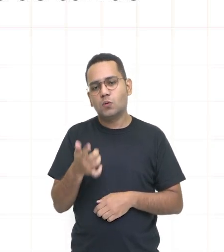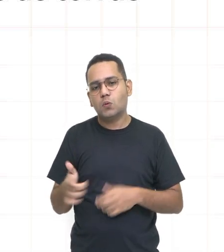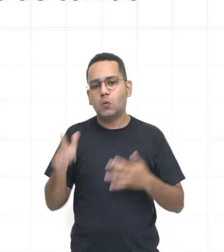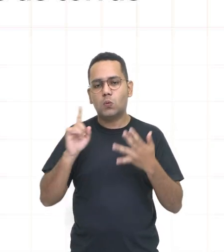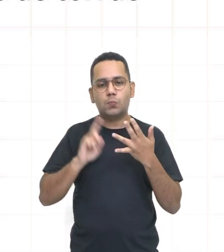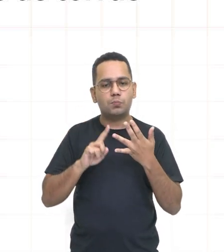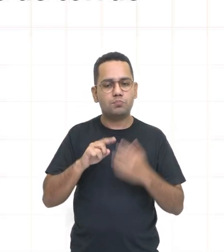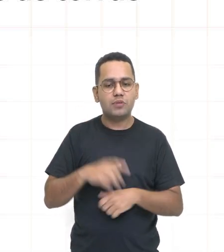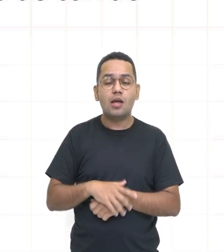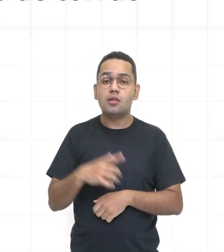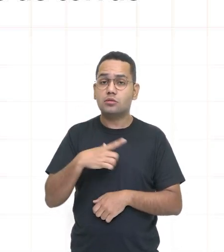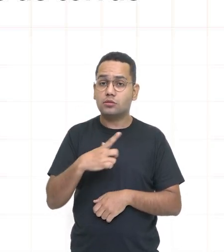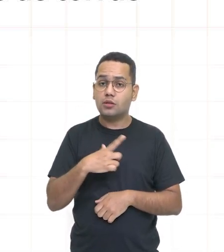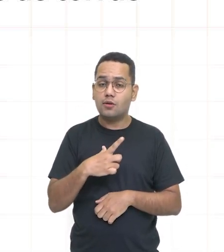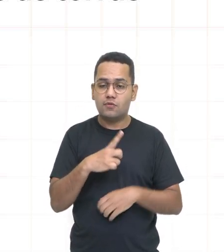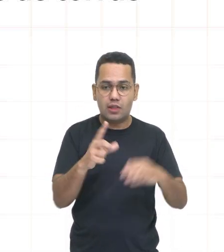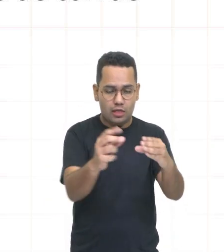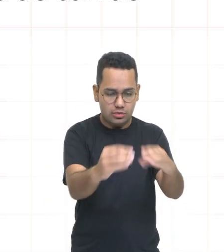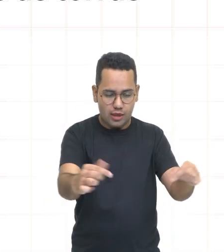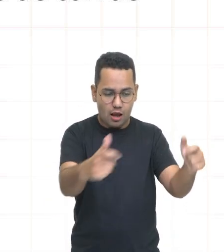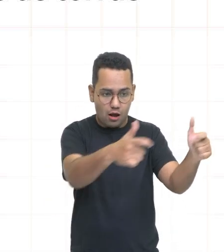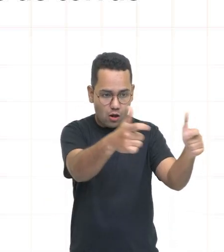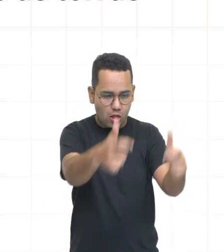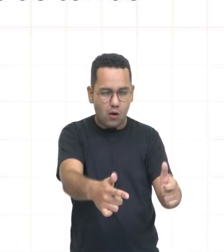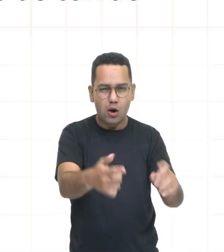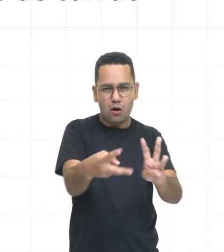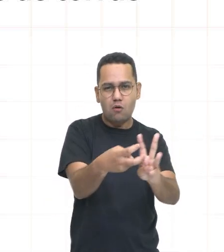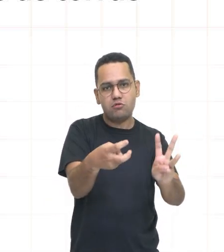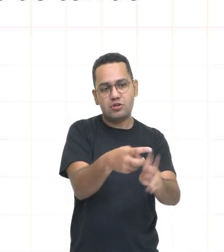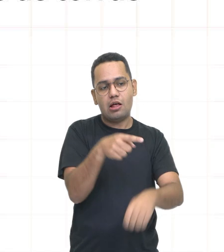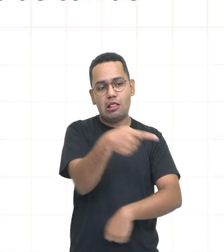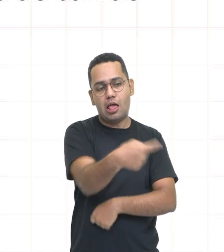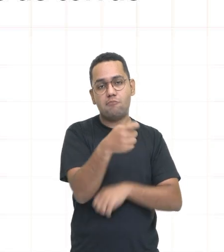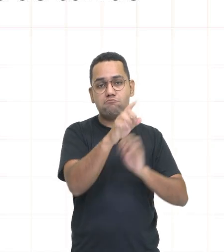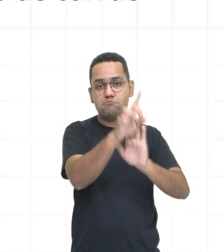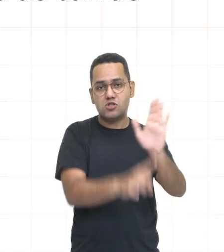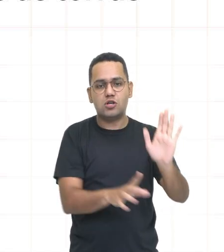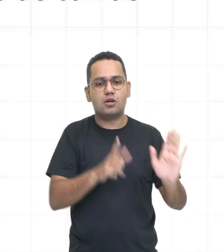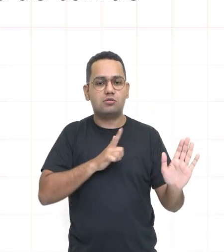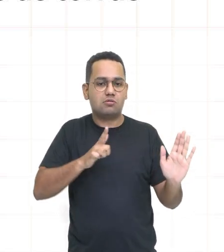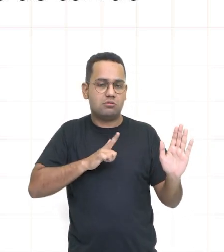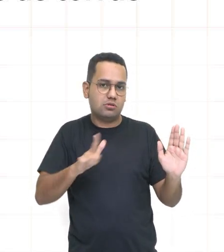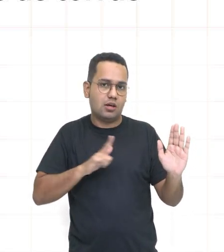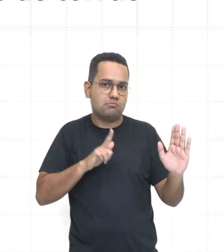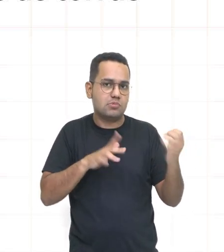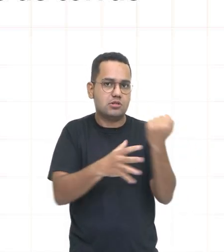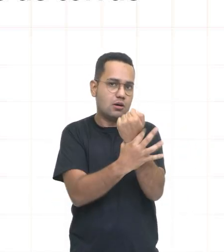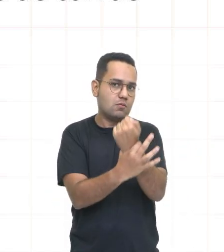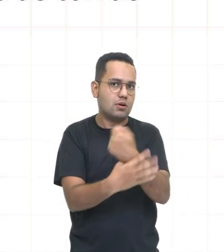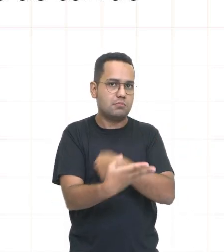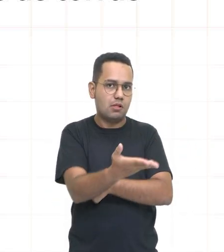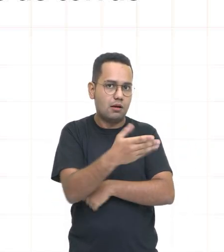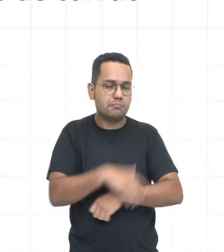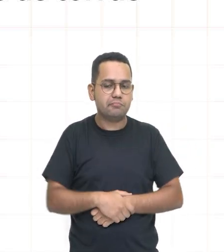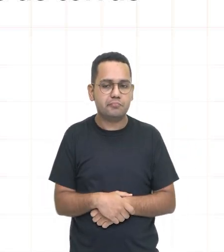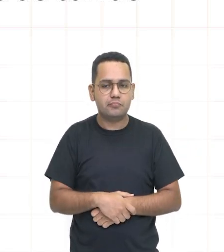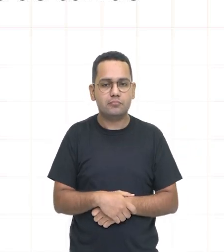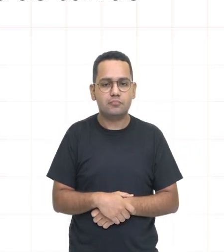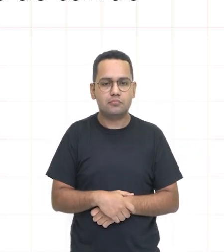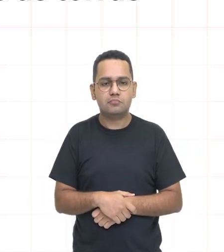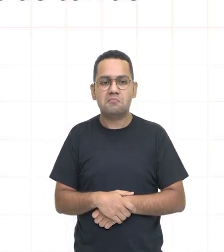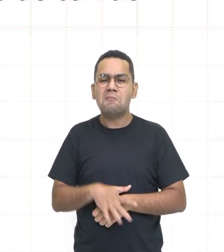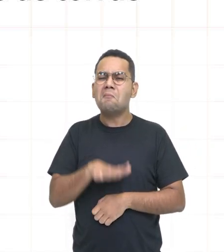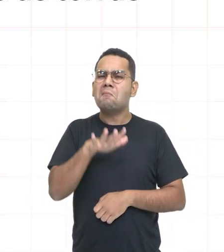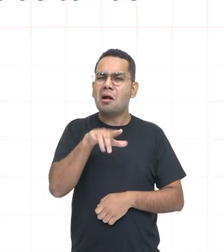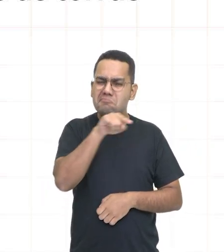indígenas sobre as terras que tradicionalmente ocupam isso aqui é algo interessante pra gente pontuar inclusive que é um tema